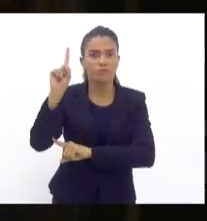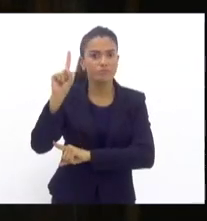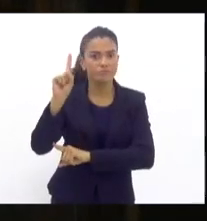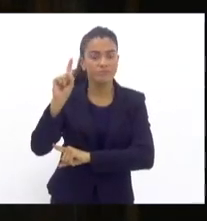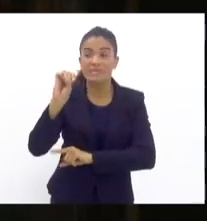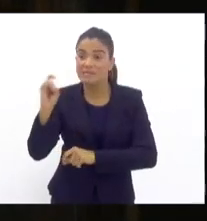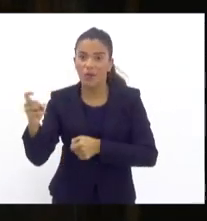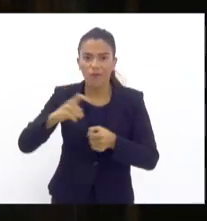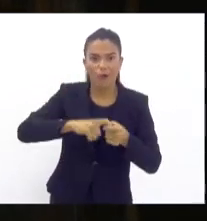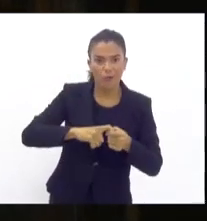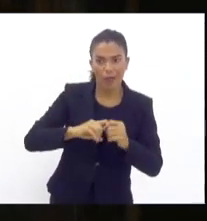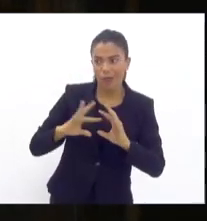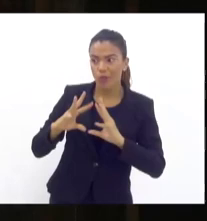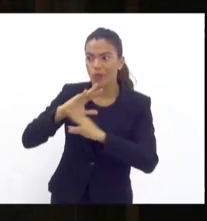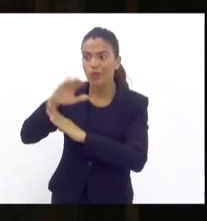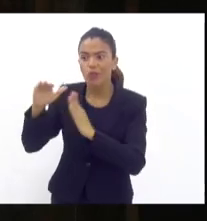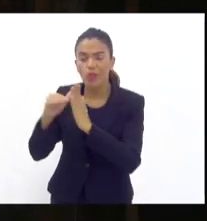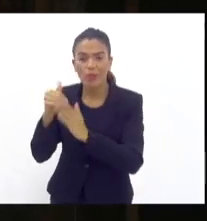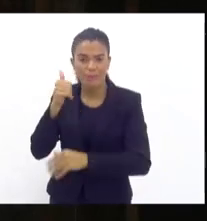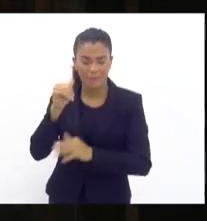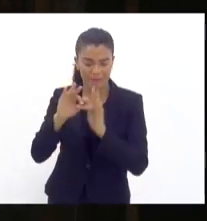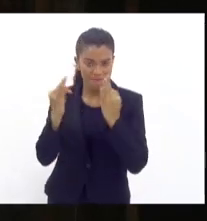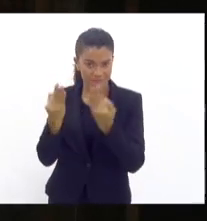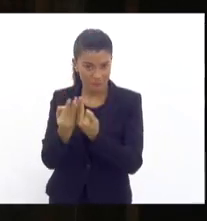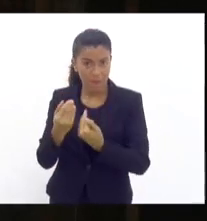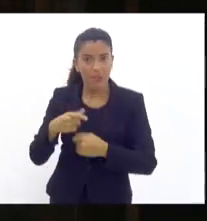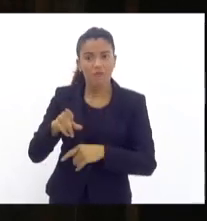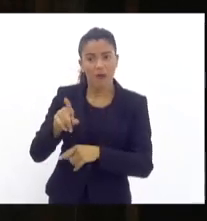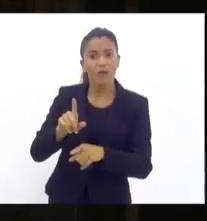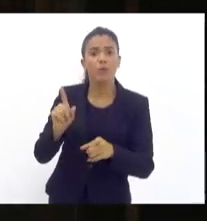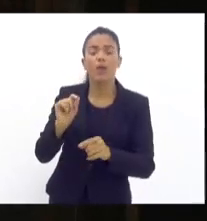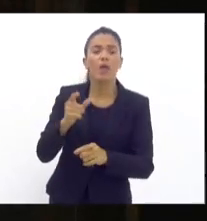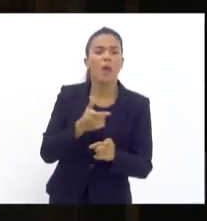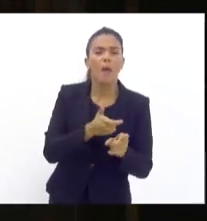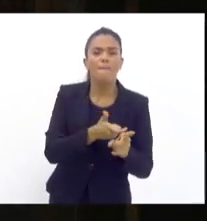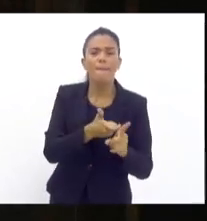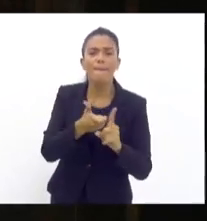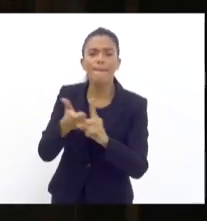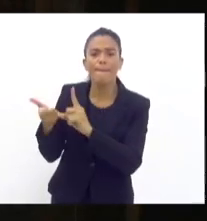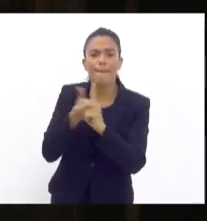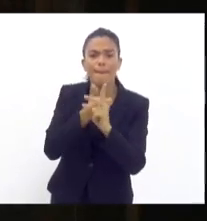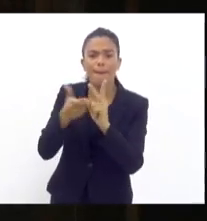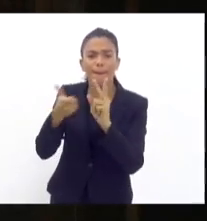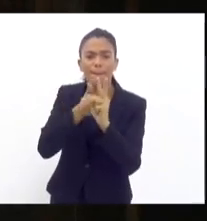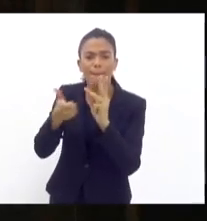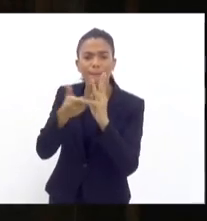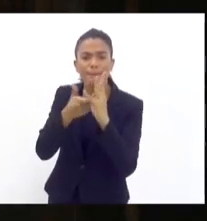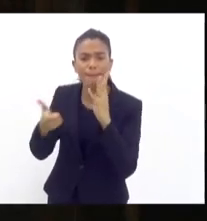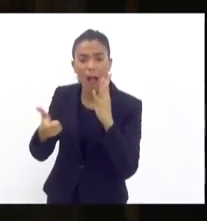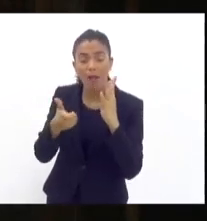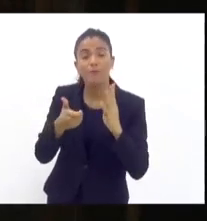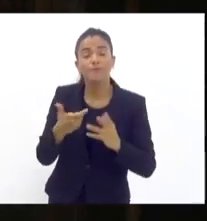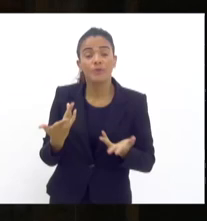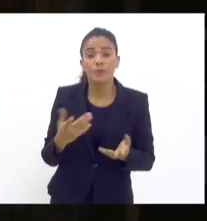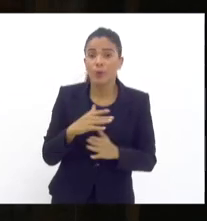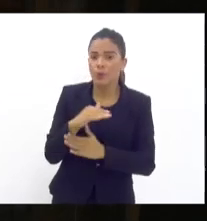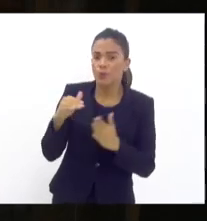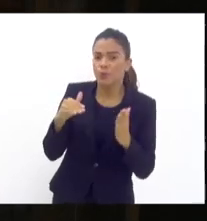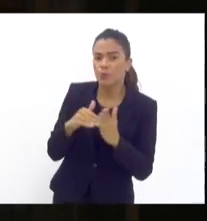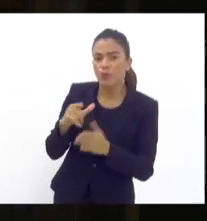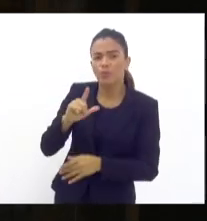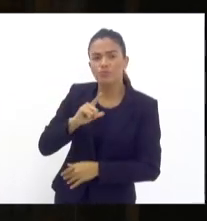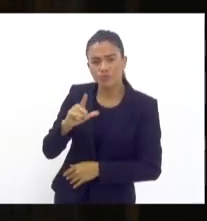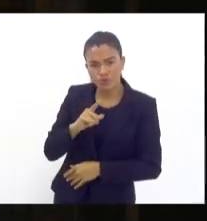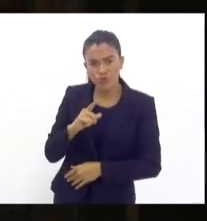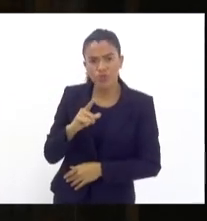eu voltasse, eu e toda a minha família que residimos naquela localidade seríamos executados. Então, tudo o que ele tinha ali